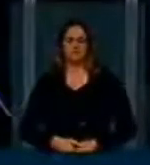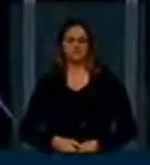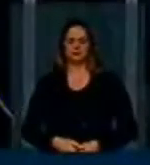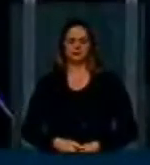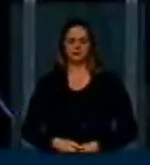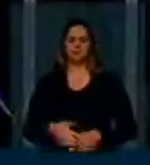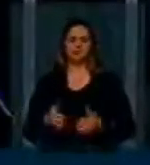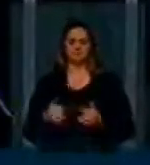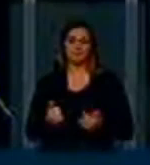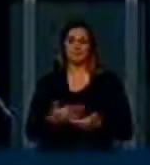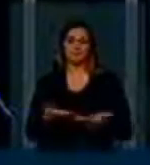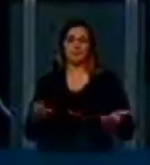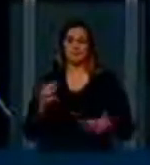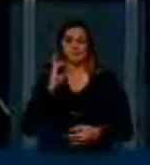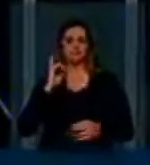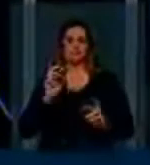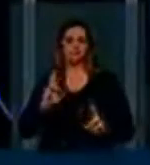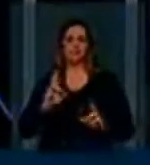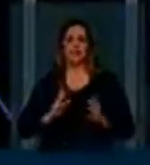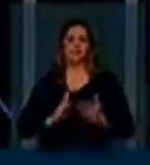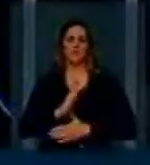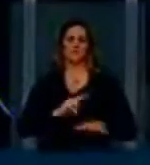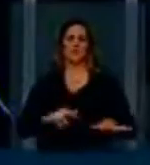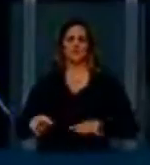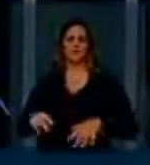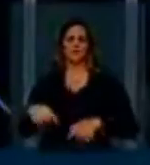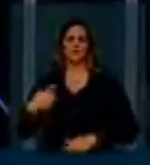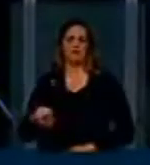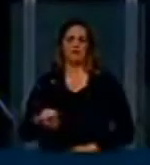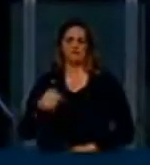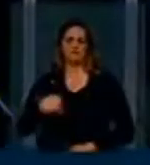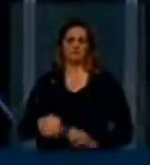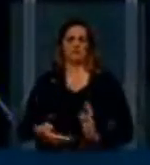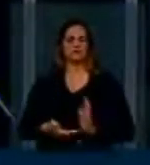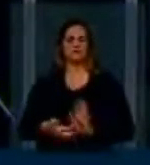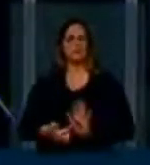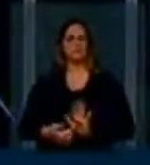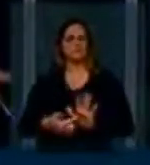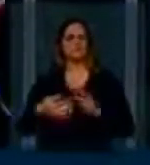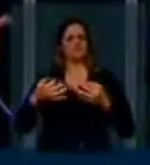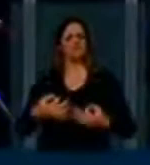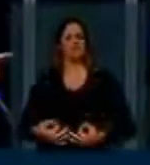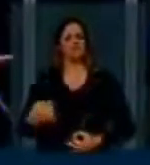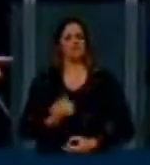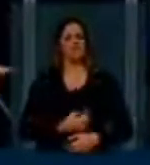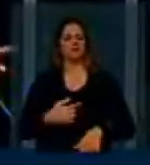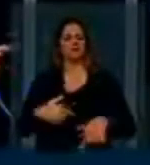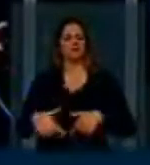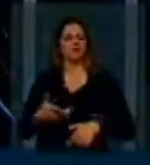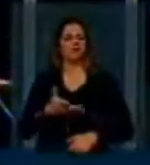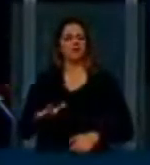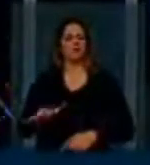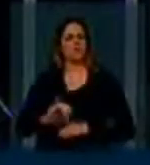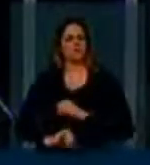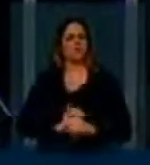aprovado na semana que vem e que essa casa dê uma lição de que nós não queremos fazer da internet um produto de mercado e que nós estamos